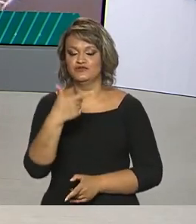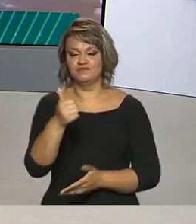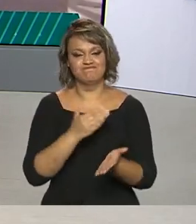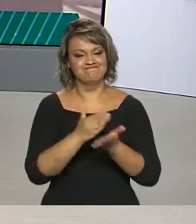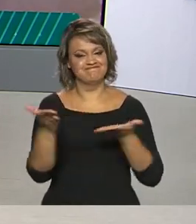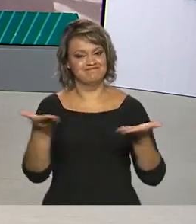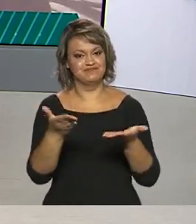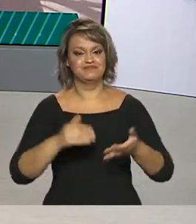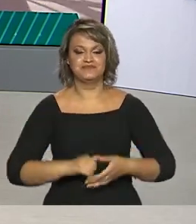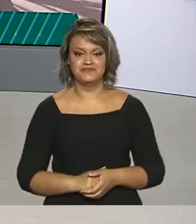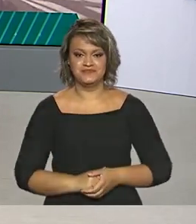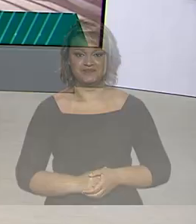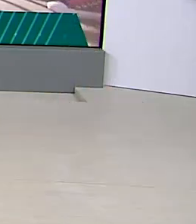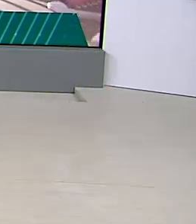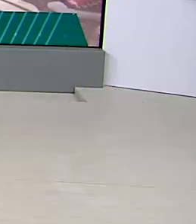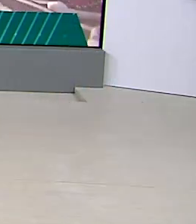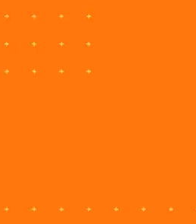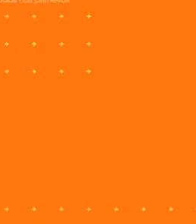em Dia já está no ar.